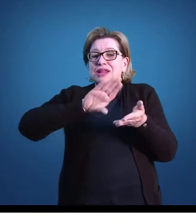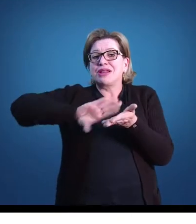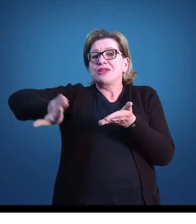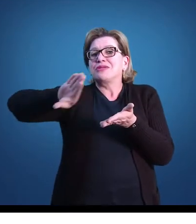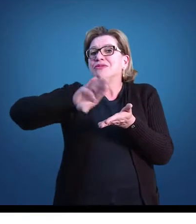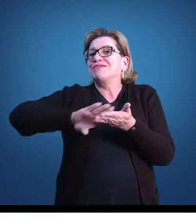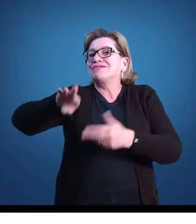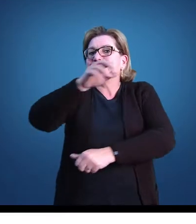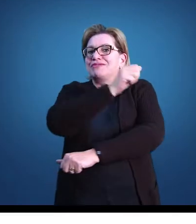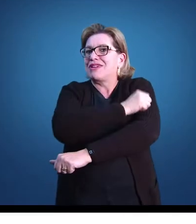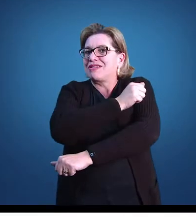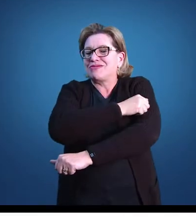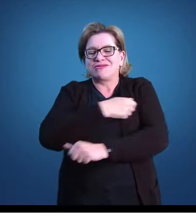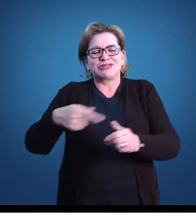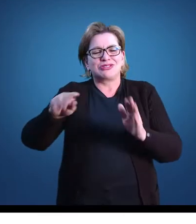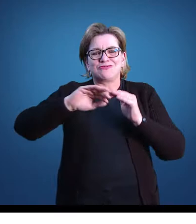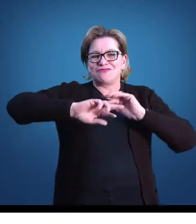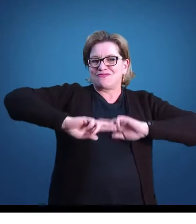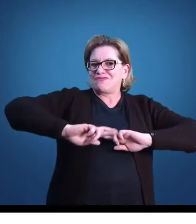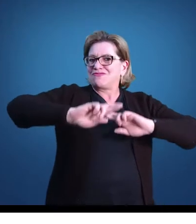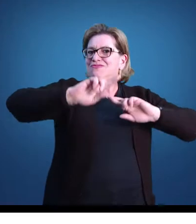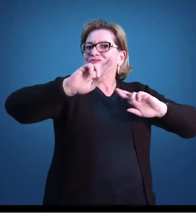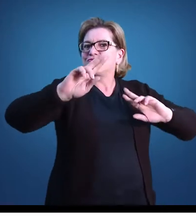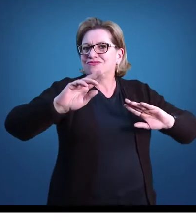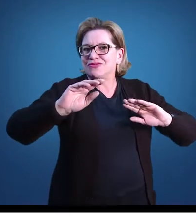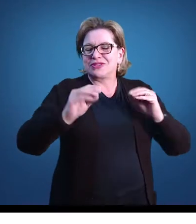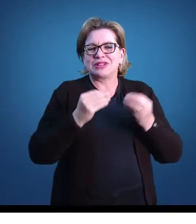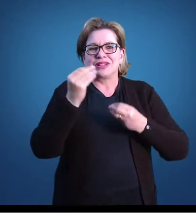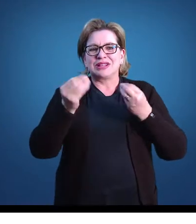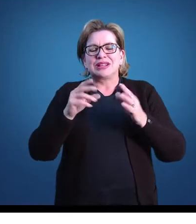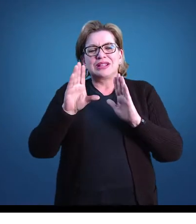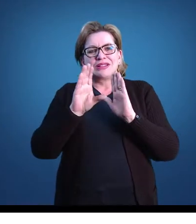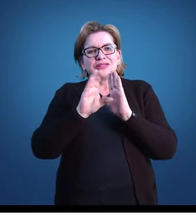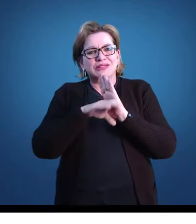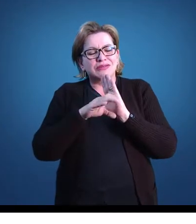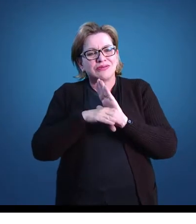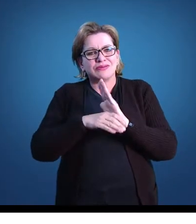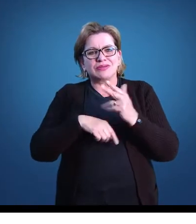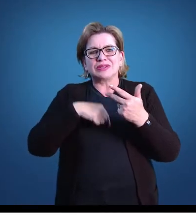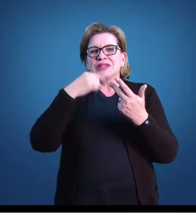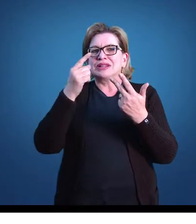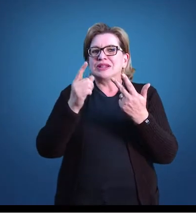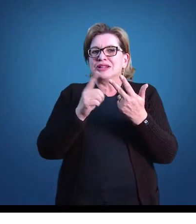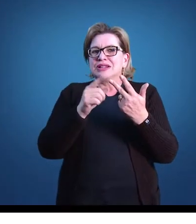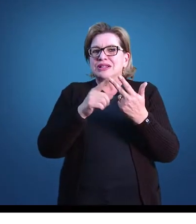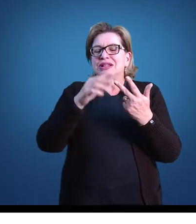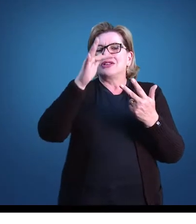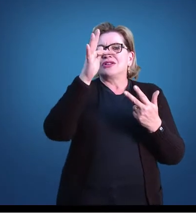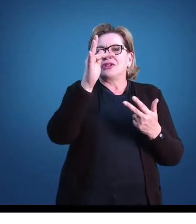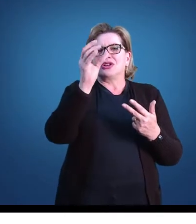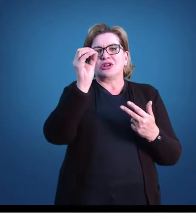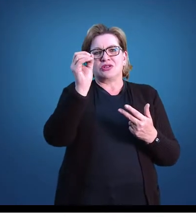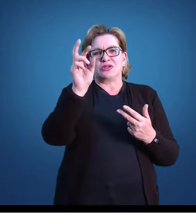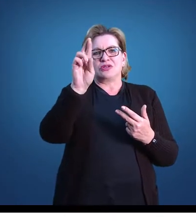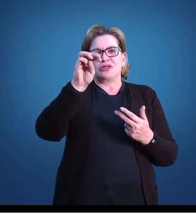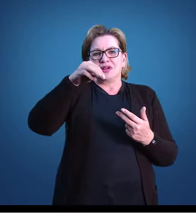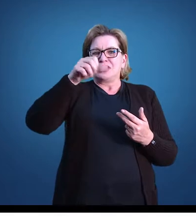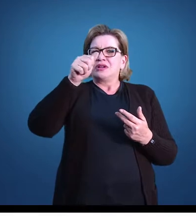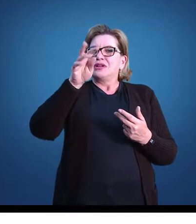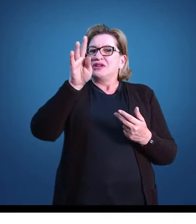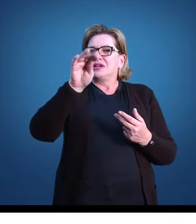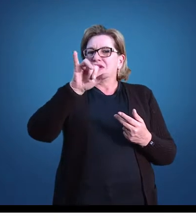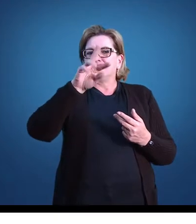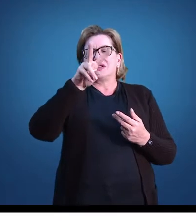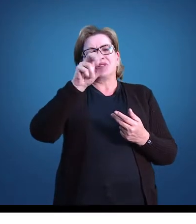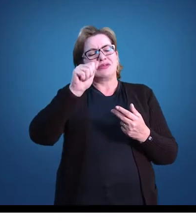nos padrões estabelecidos. Nós temos um conceito de avaliação compreendida como avaliação formativa. Esta deve